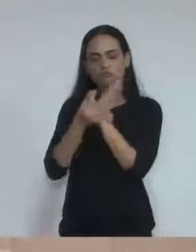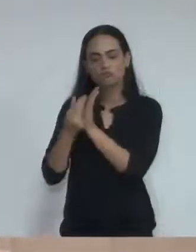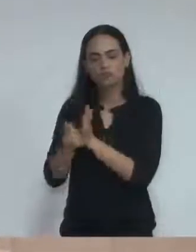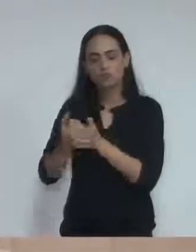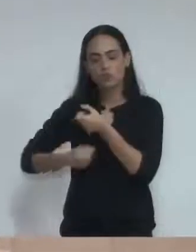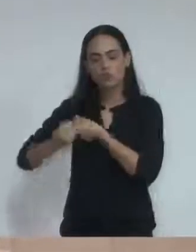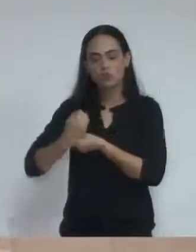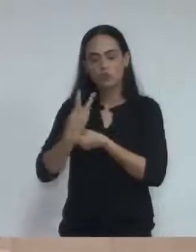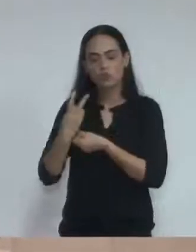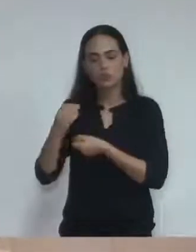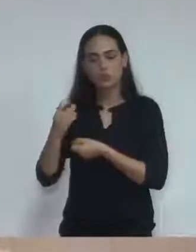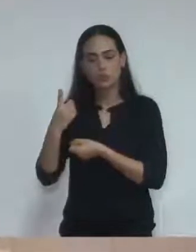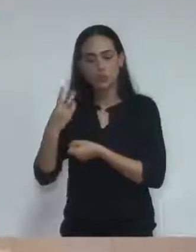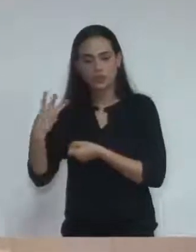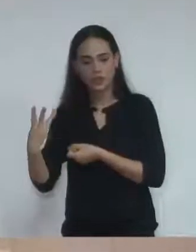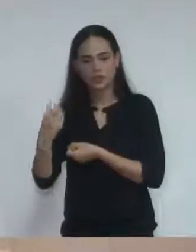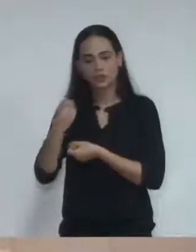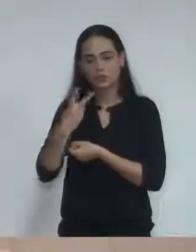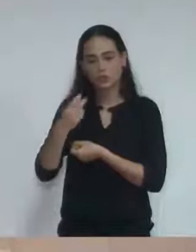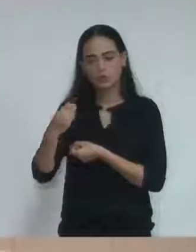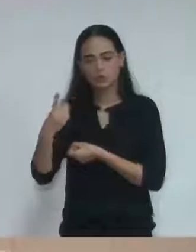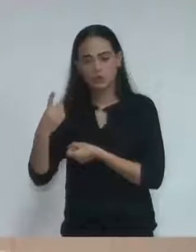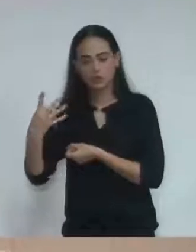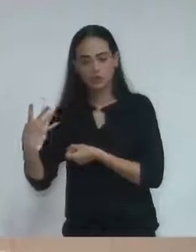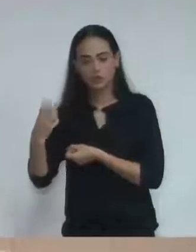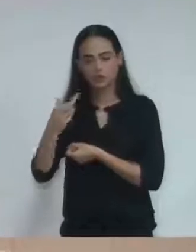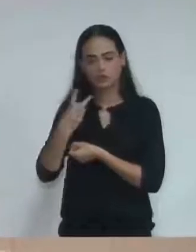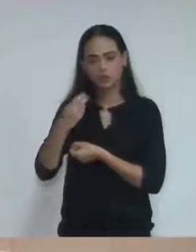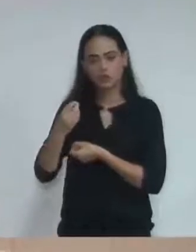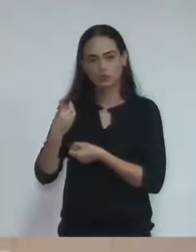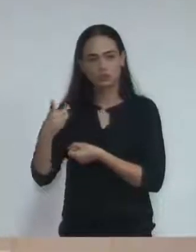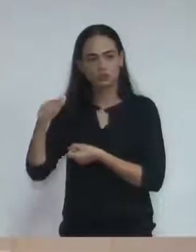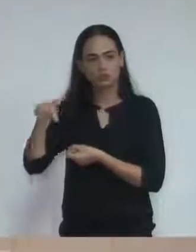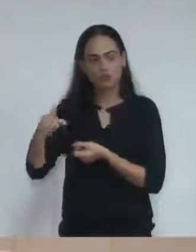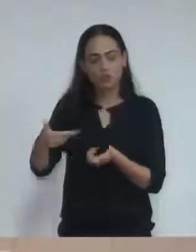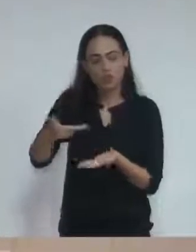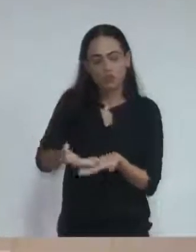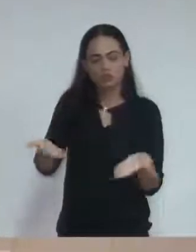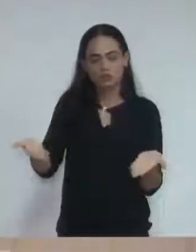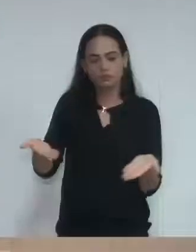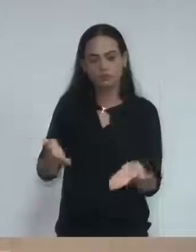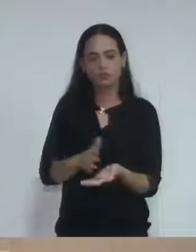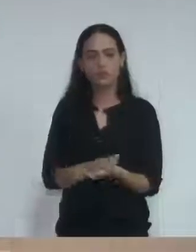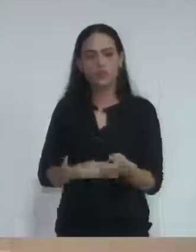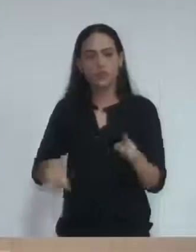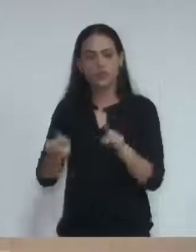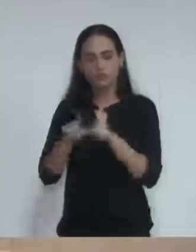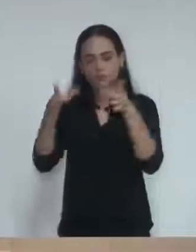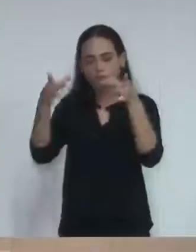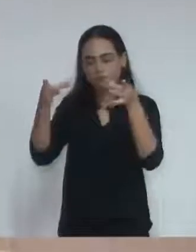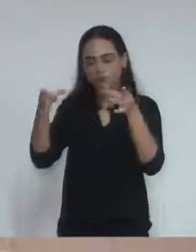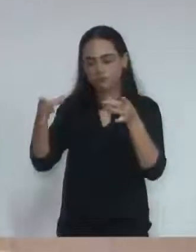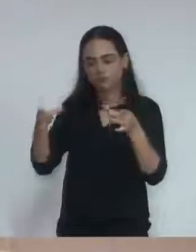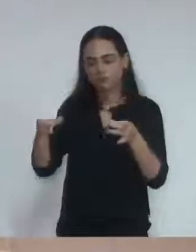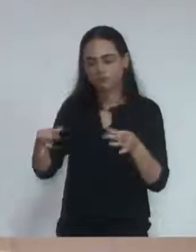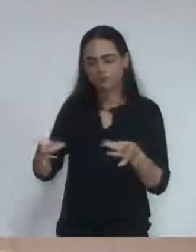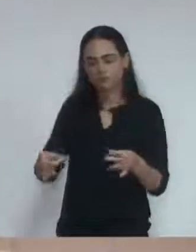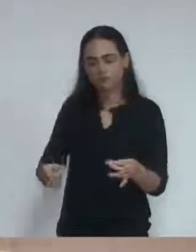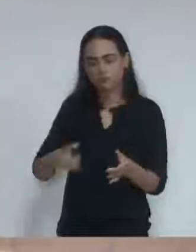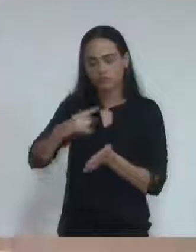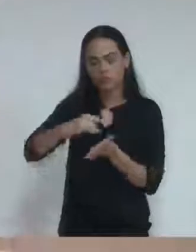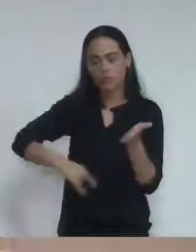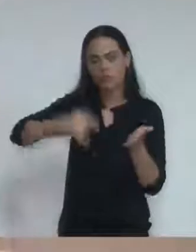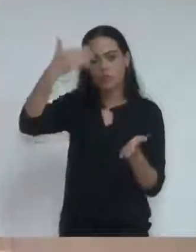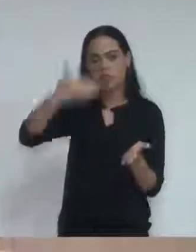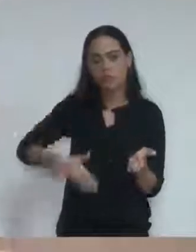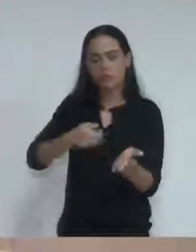anos de 2013, 2014, 2015, 2016, 2017, até a presente data. Dois. Enviar detalhados recebos e comprovantes referentes ao